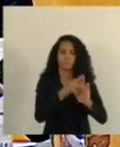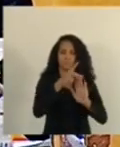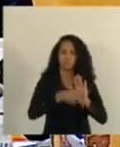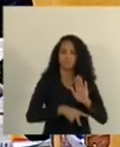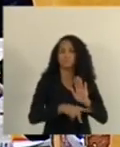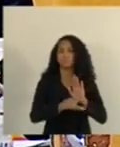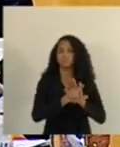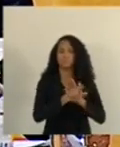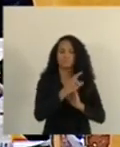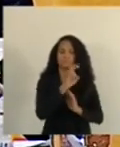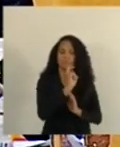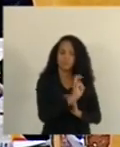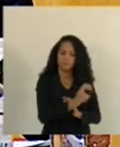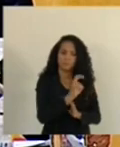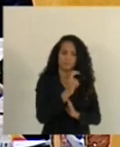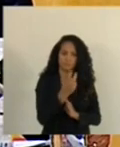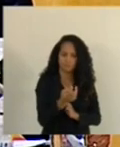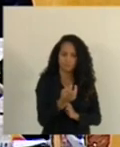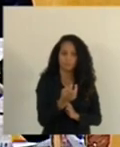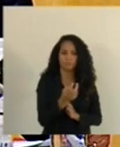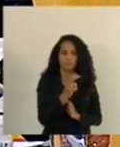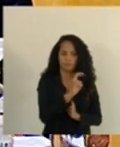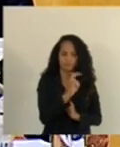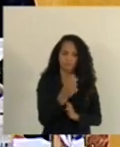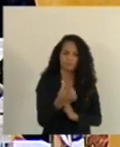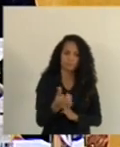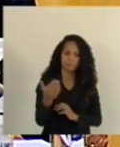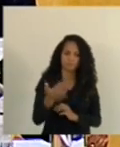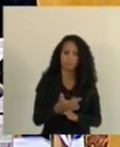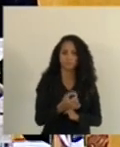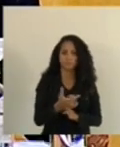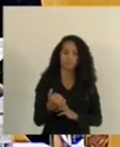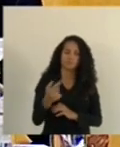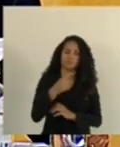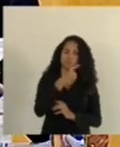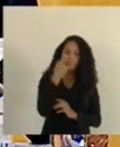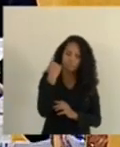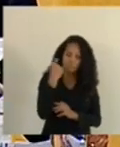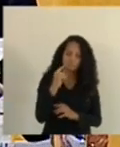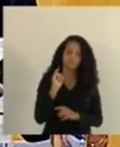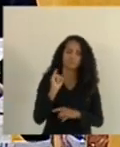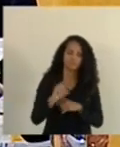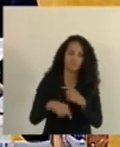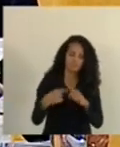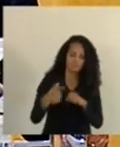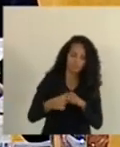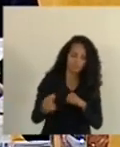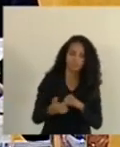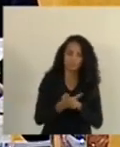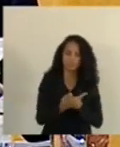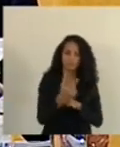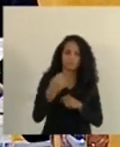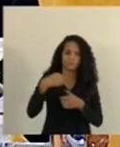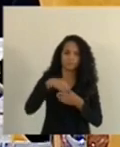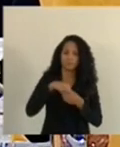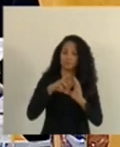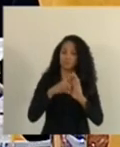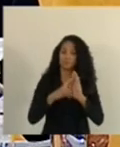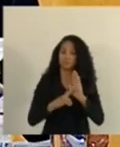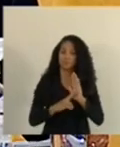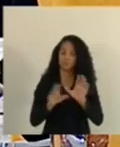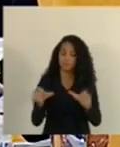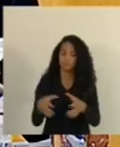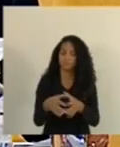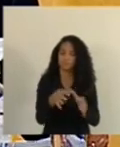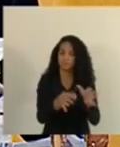556, 2021, deputado Capitão Assunção. Após o cumprimento do artigo 120 do Regimento Interno, as